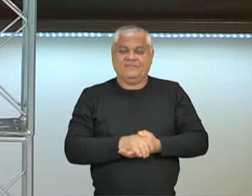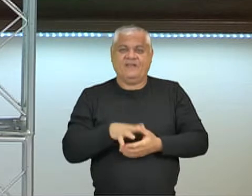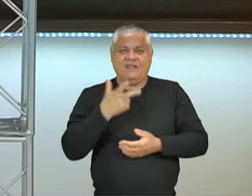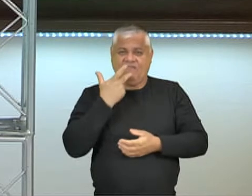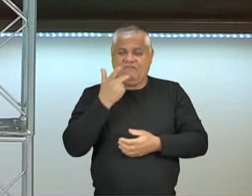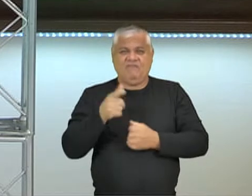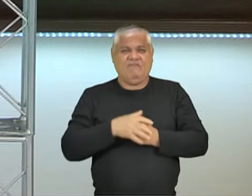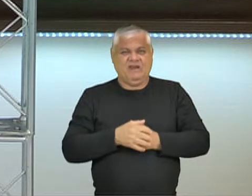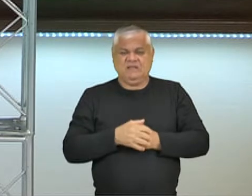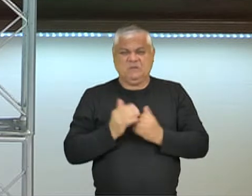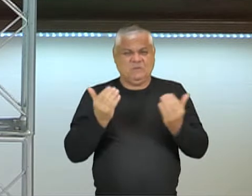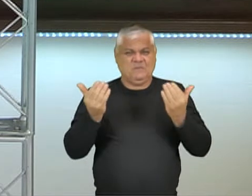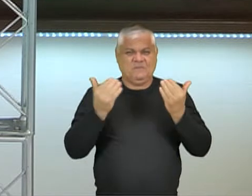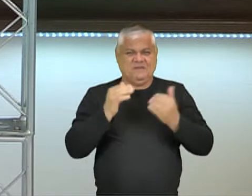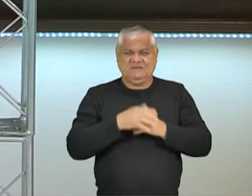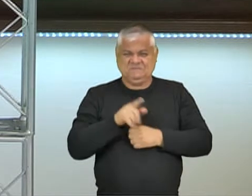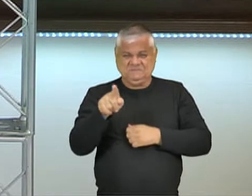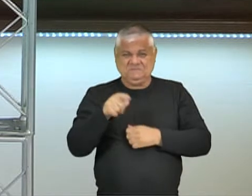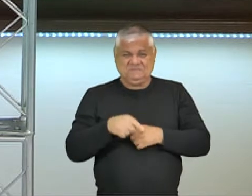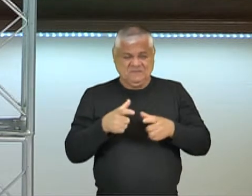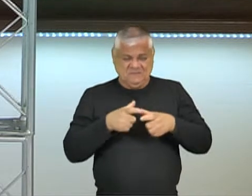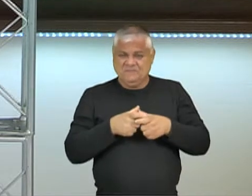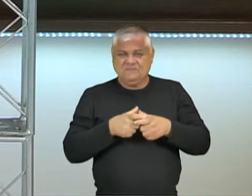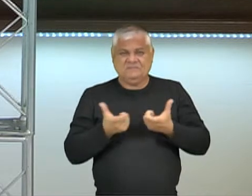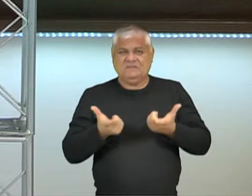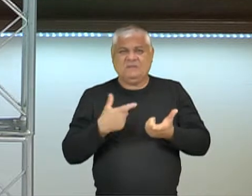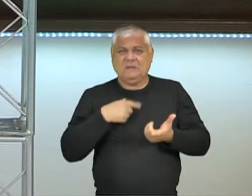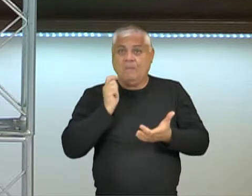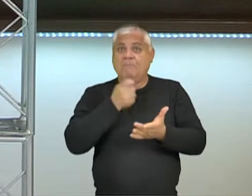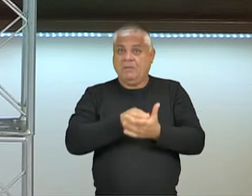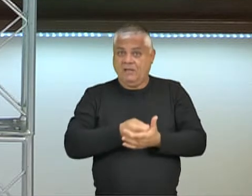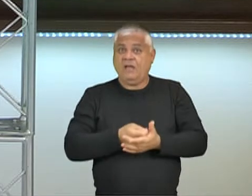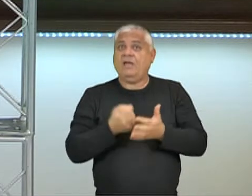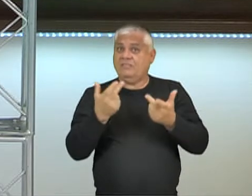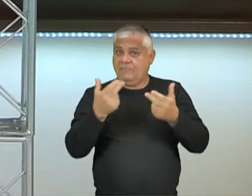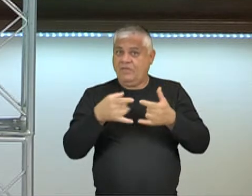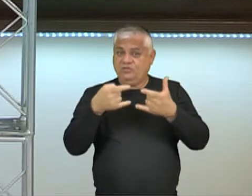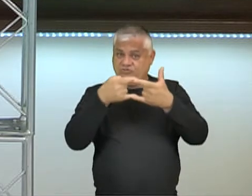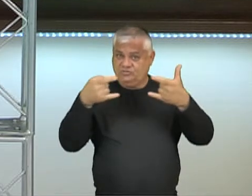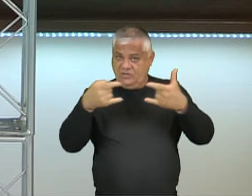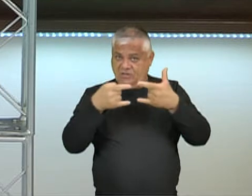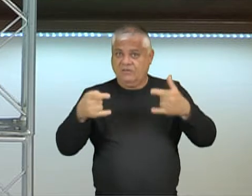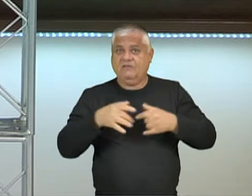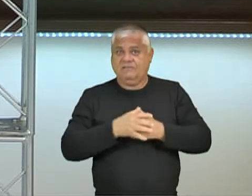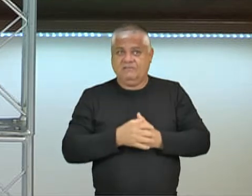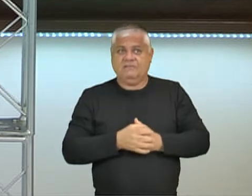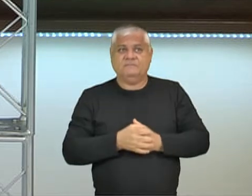E daí ele já compara disso de comida, lá para a vida financeira dele com cheque, percebeu?